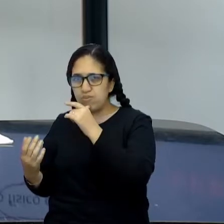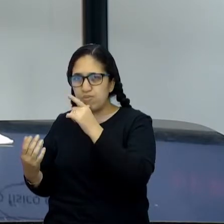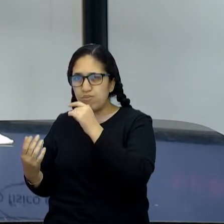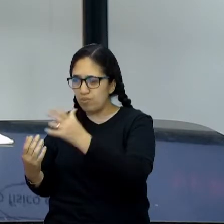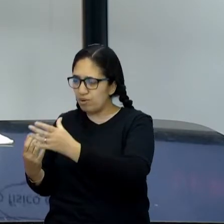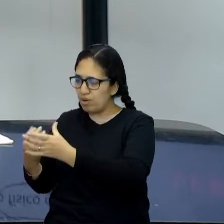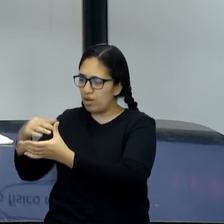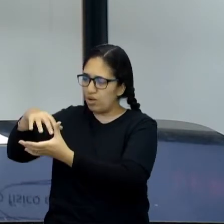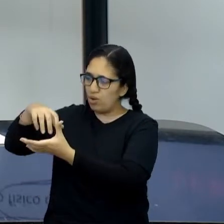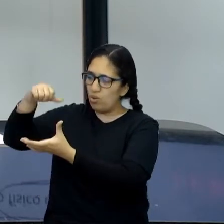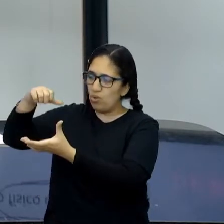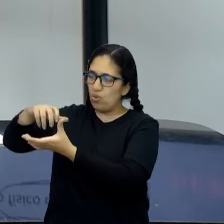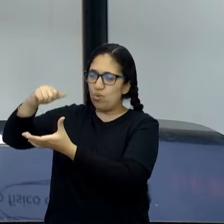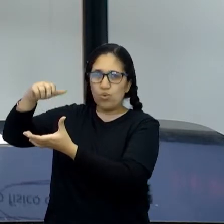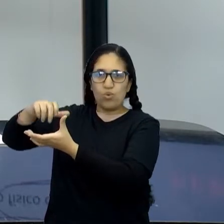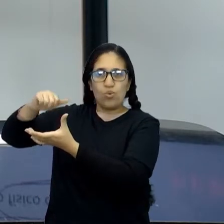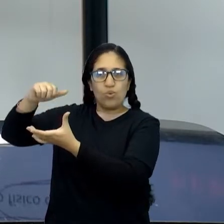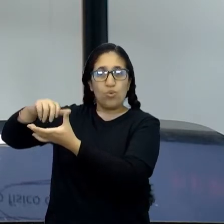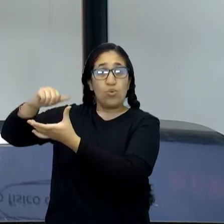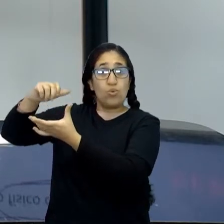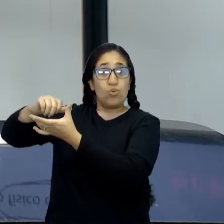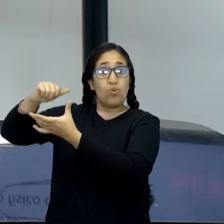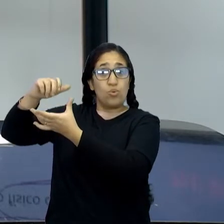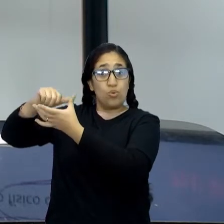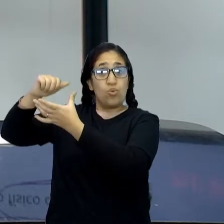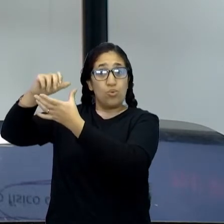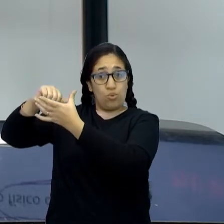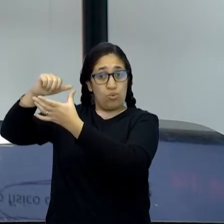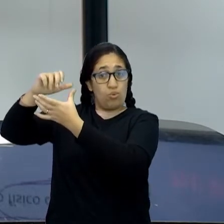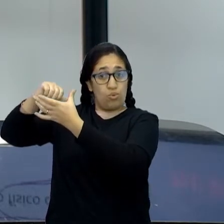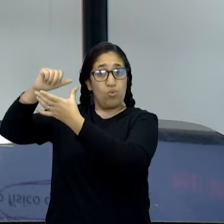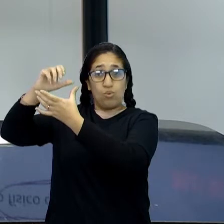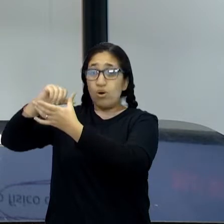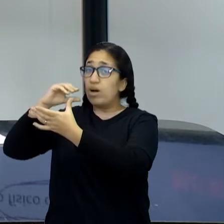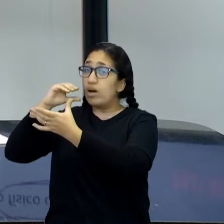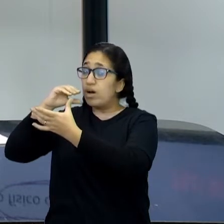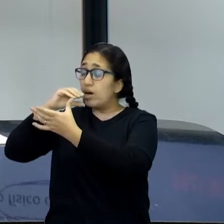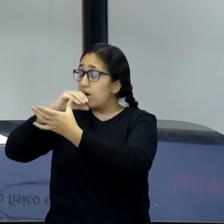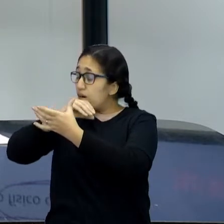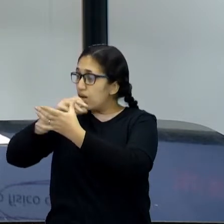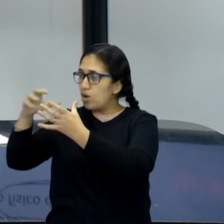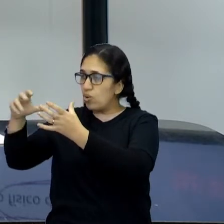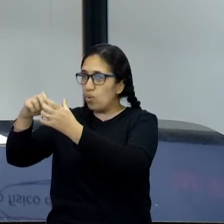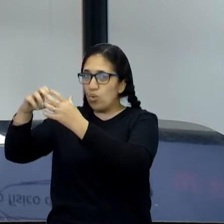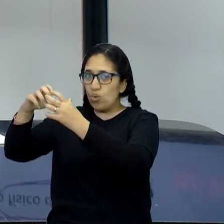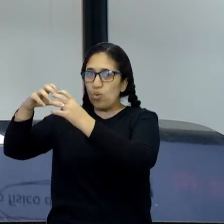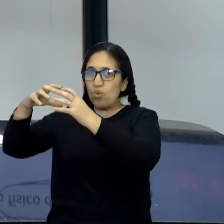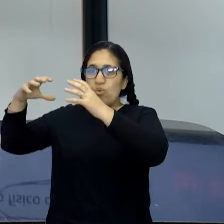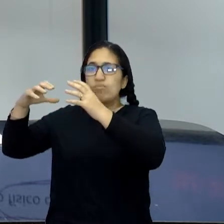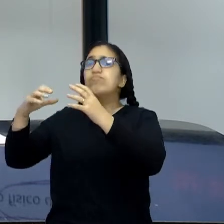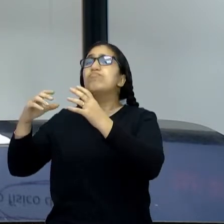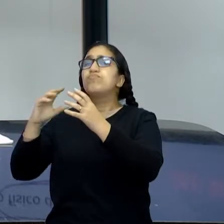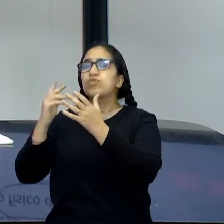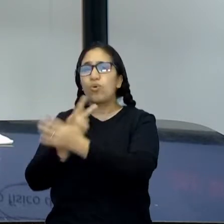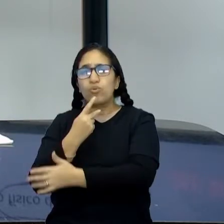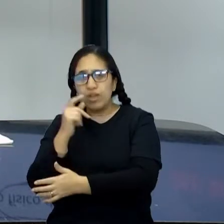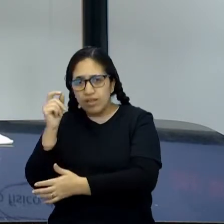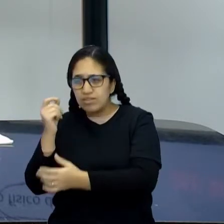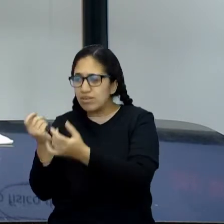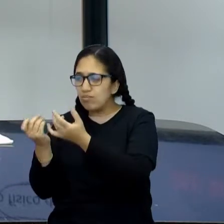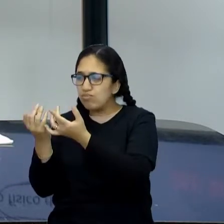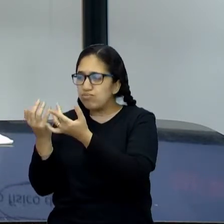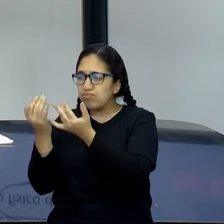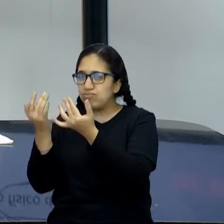armazenando aquilo. É só que você tem que oferecer muito. Você oferece tanto calor, tanto calor que ela vira vapor, né? E